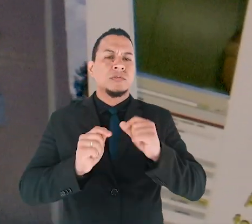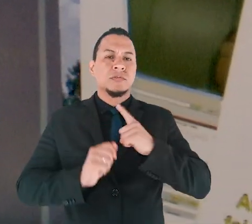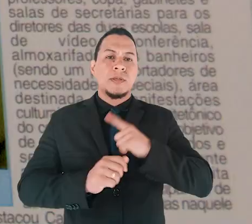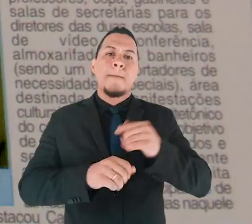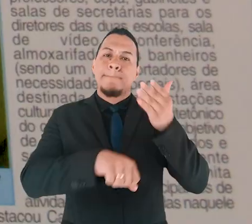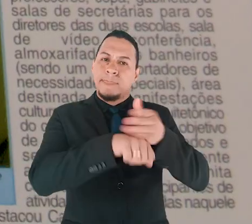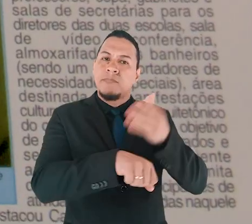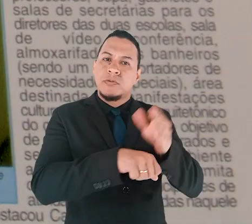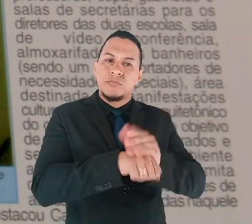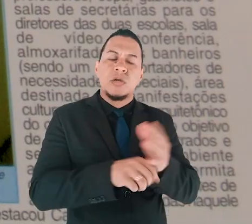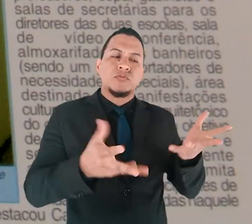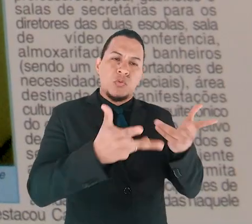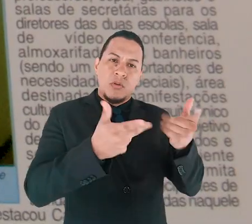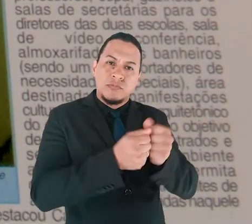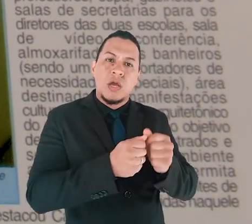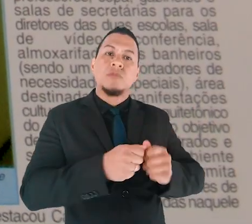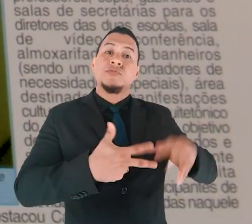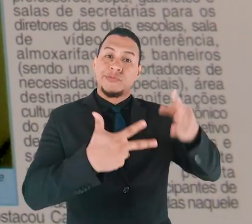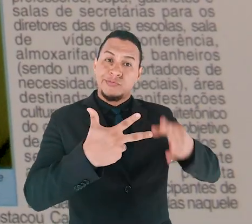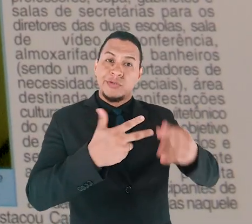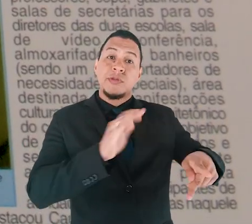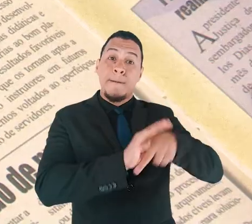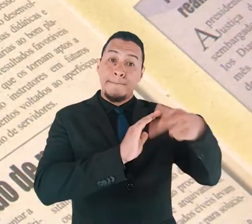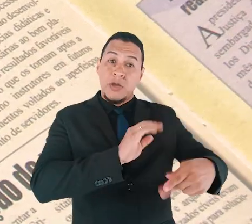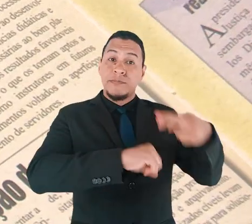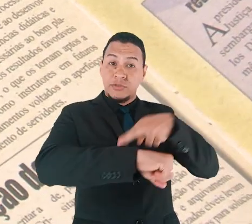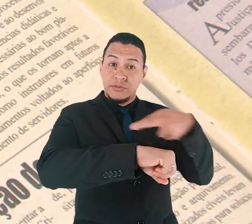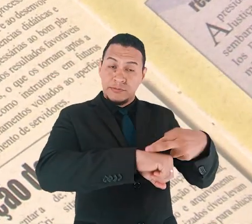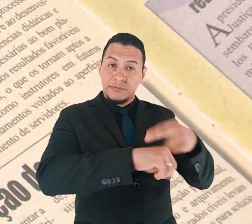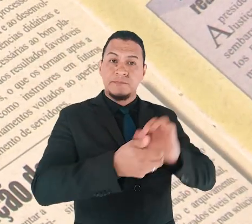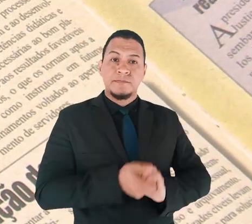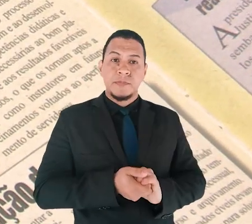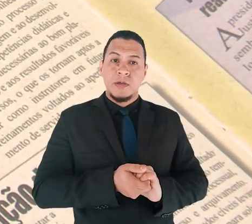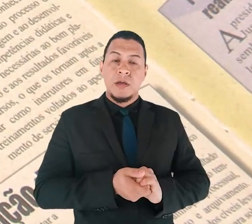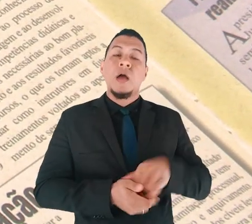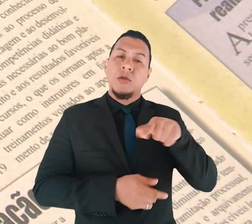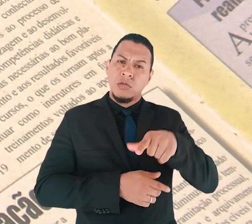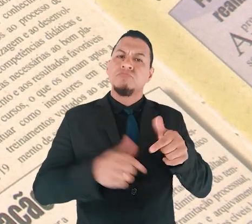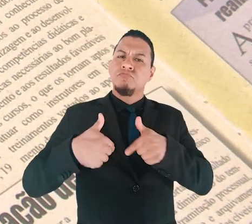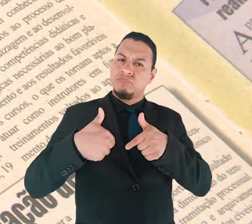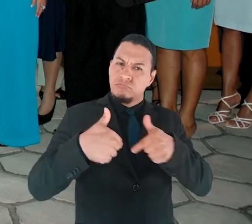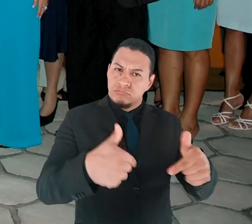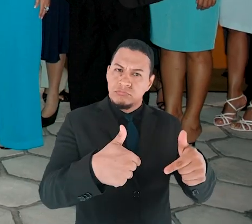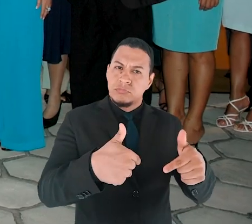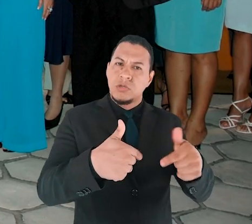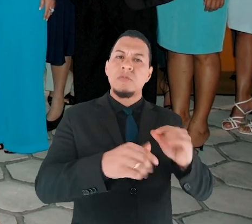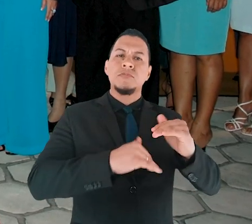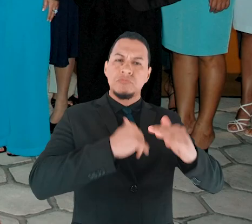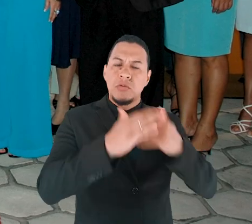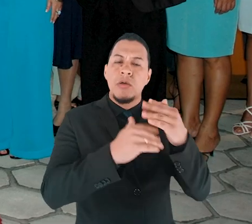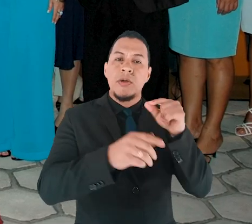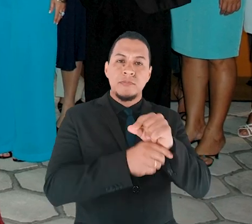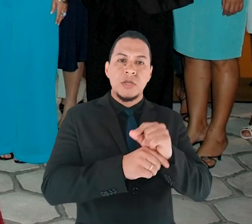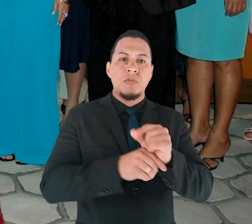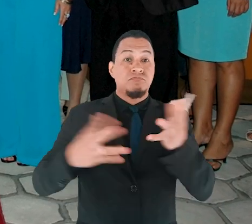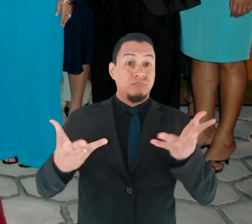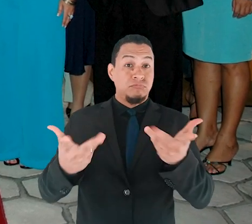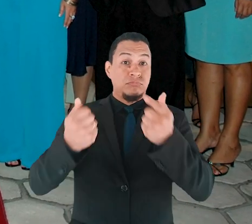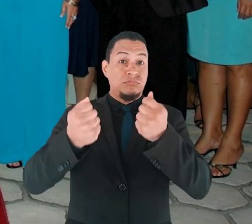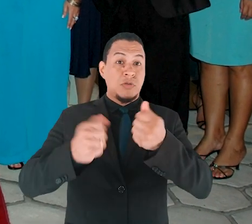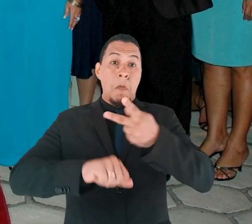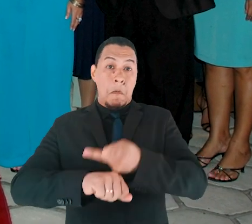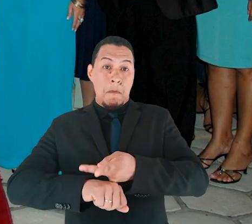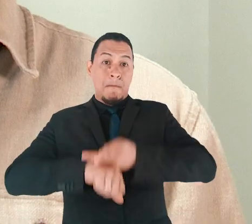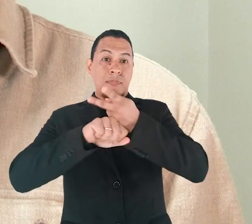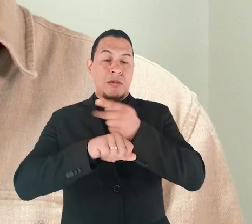Treinamento e Qualificação do Poder Judiciário de Roraima. O expressivo trabalho desenvolvido rendeu elogios do Conselho Nacional